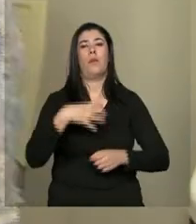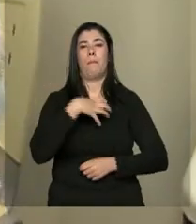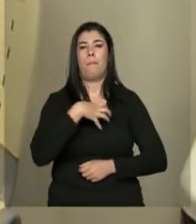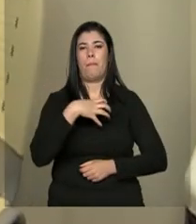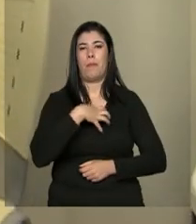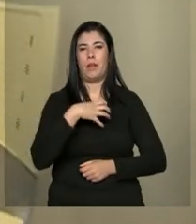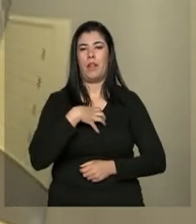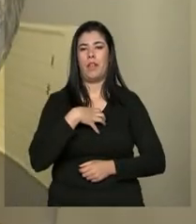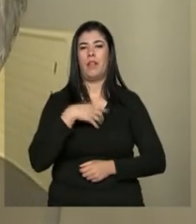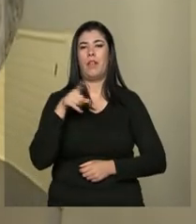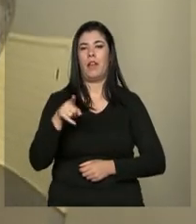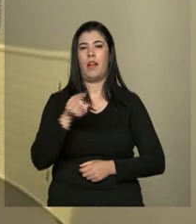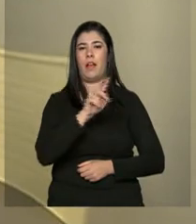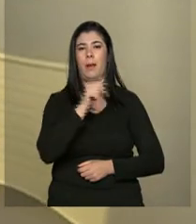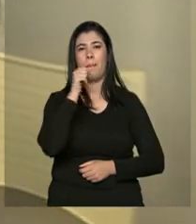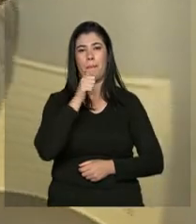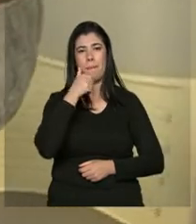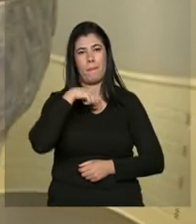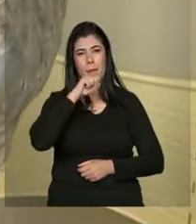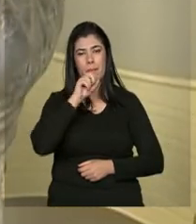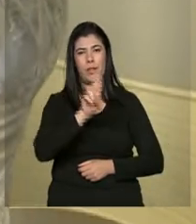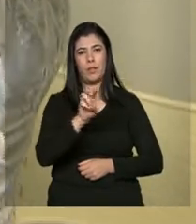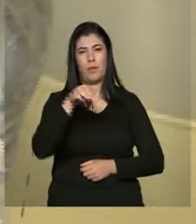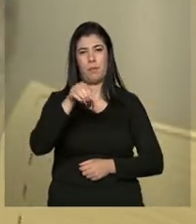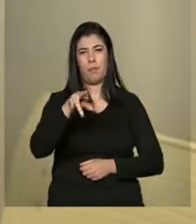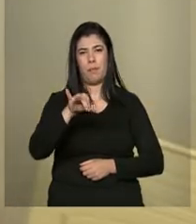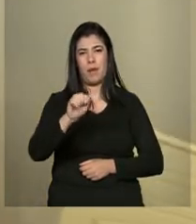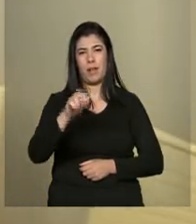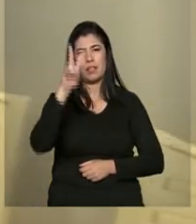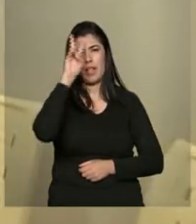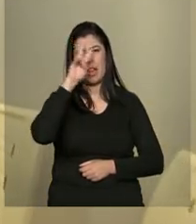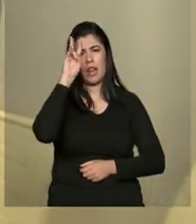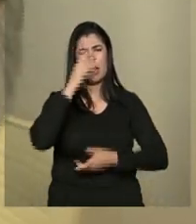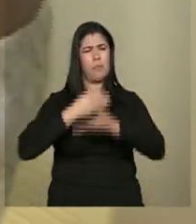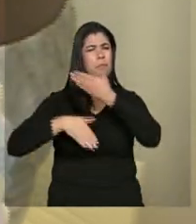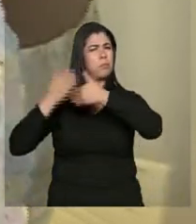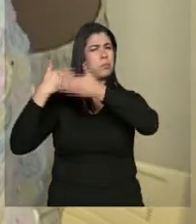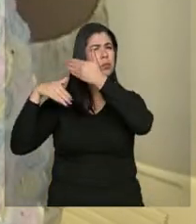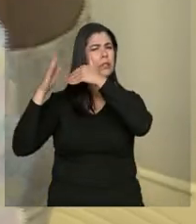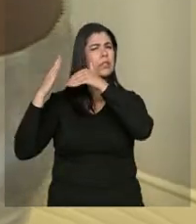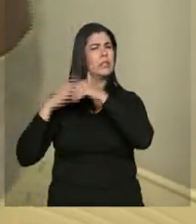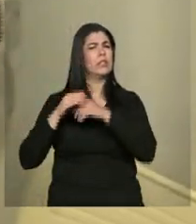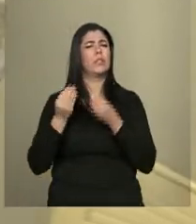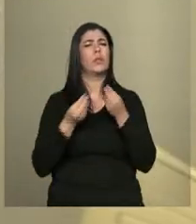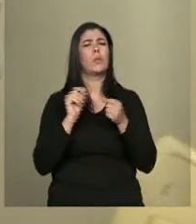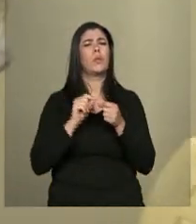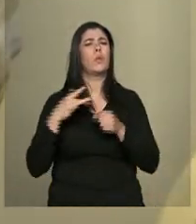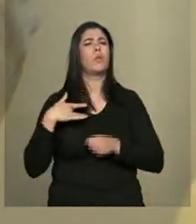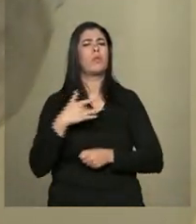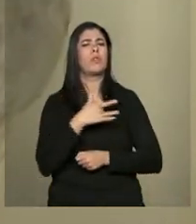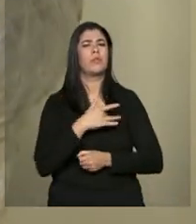anos, no bairro Jardim Repressa. E lembra bem como eram outros tempos.